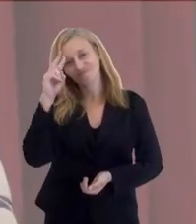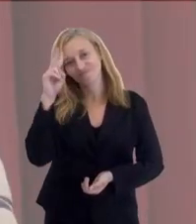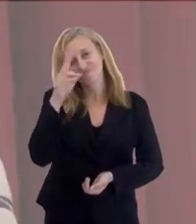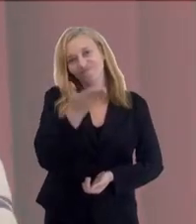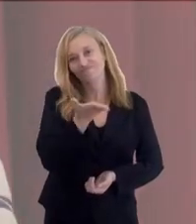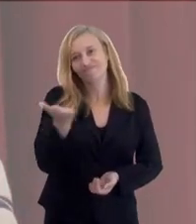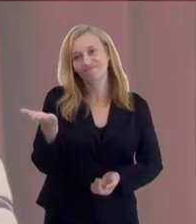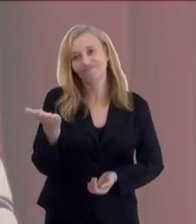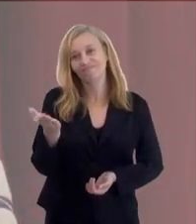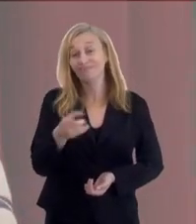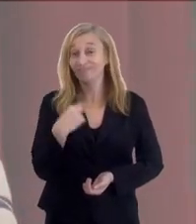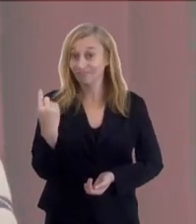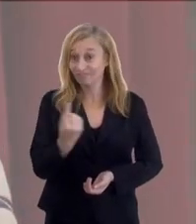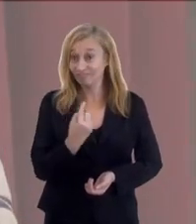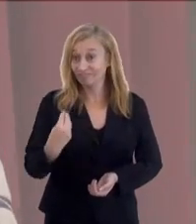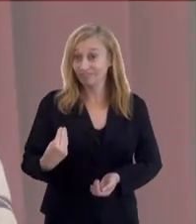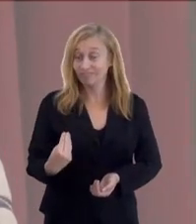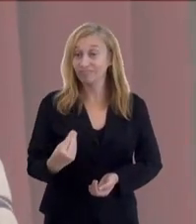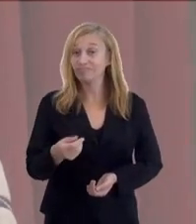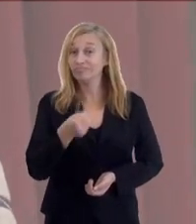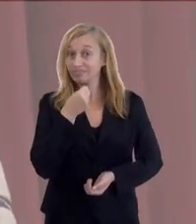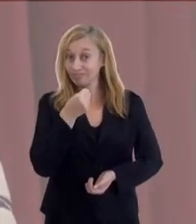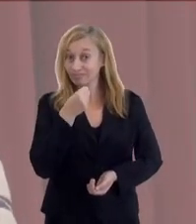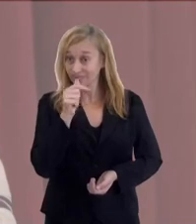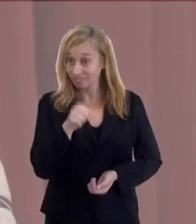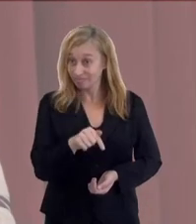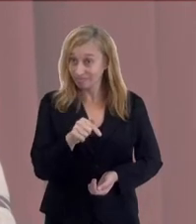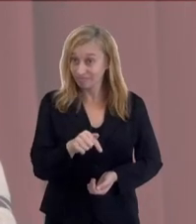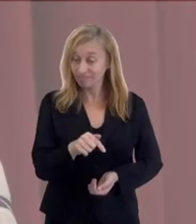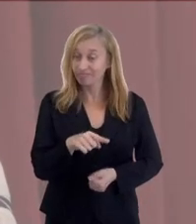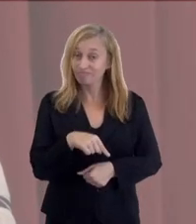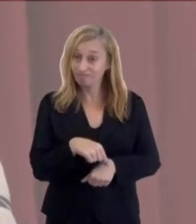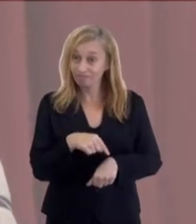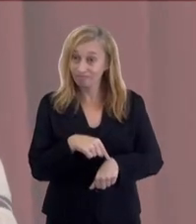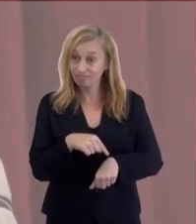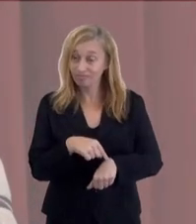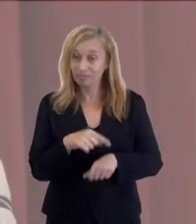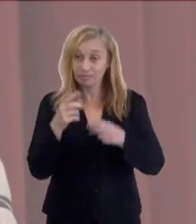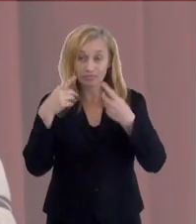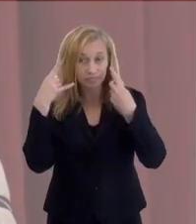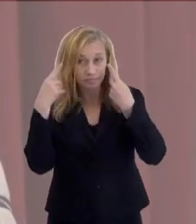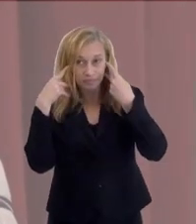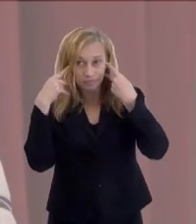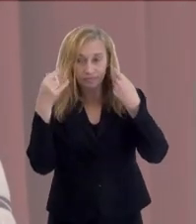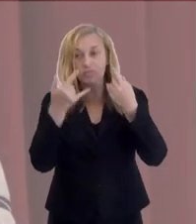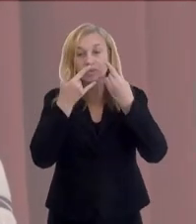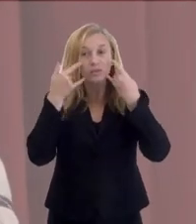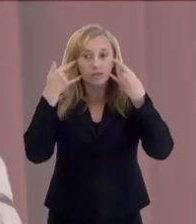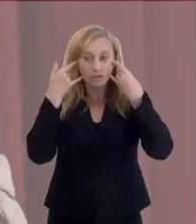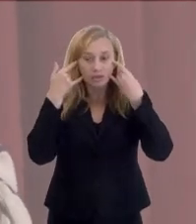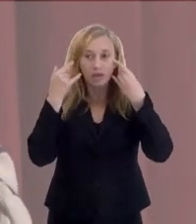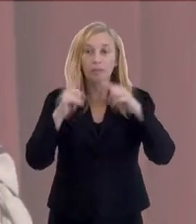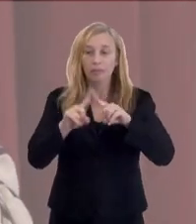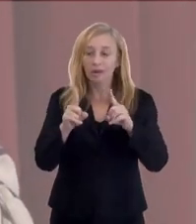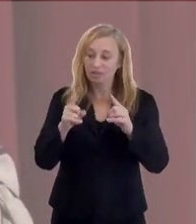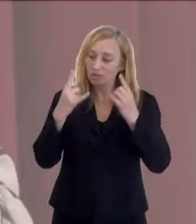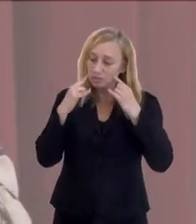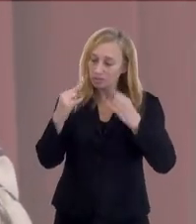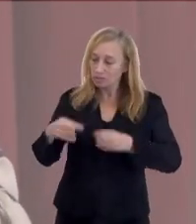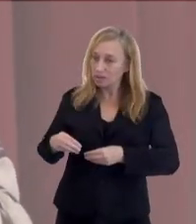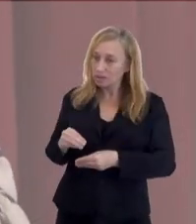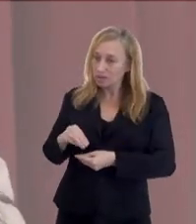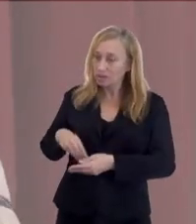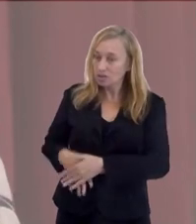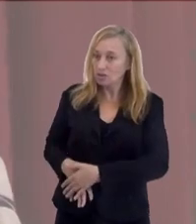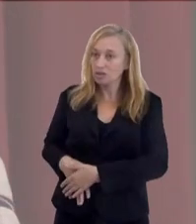E quero lembrar a vocês que nós estamos aqui nessa entrevista num momento sem máscara, mas as nossas máscaras